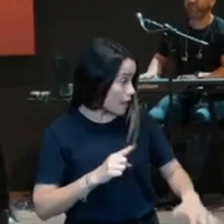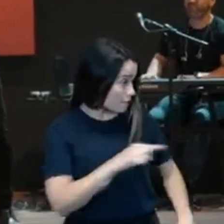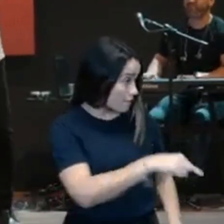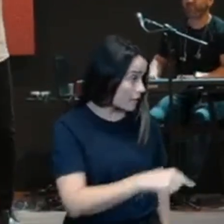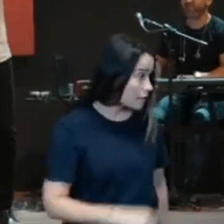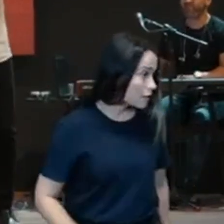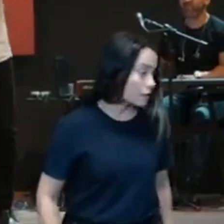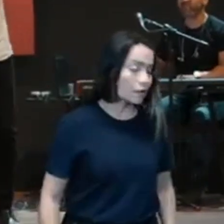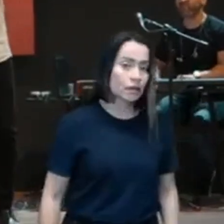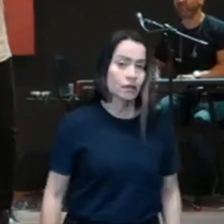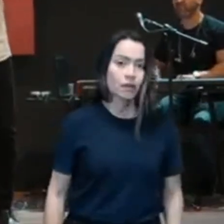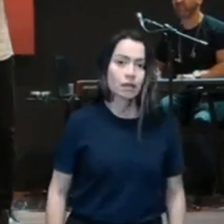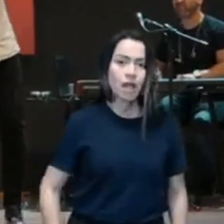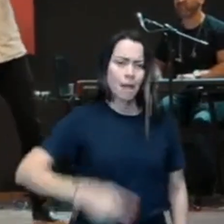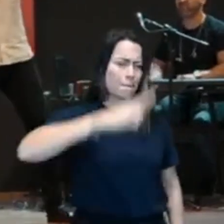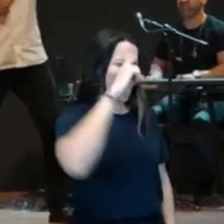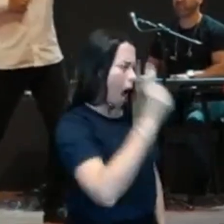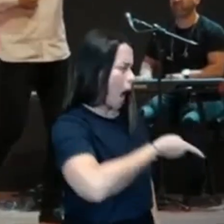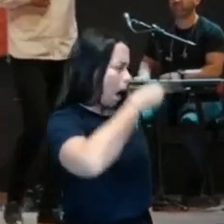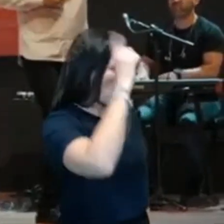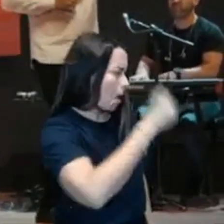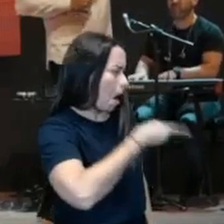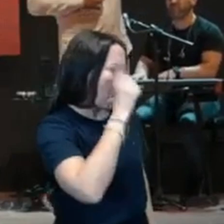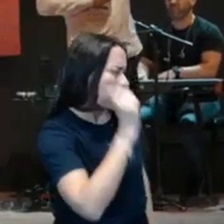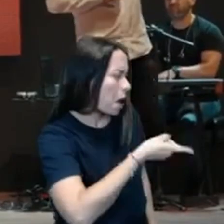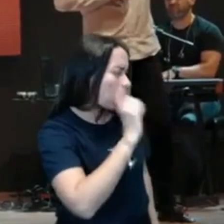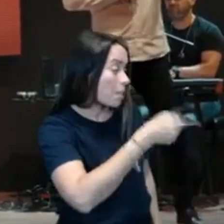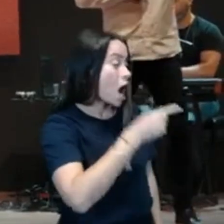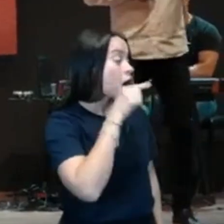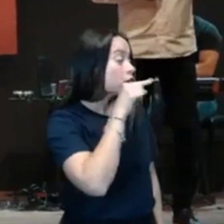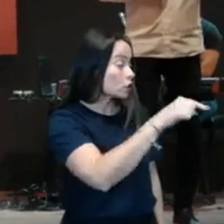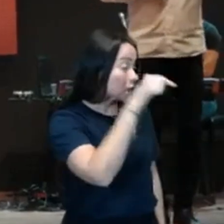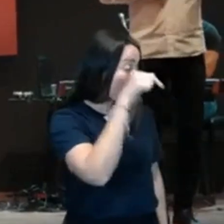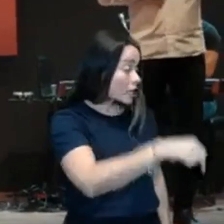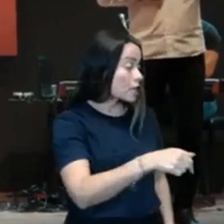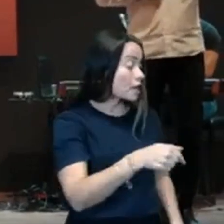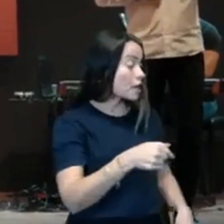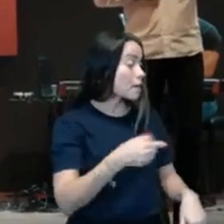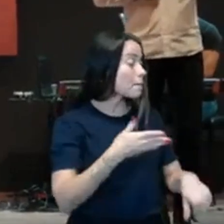E pá, pá, e tem mais uma. Você está aqui por obediência.